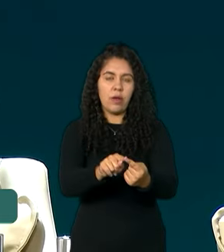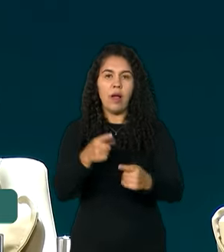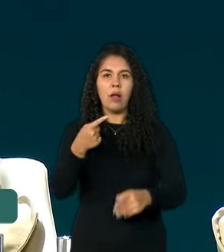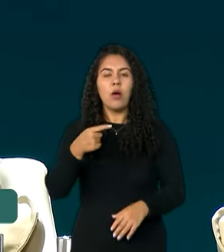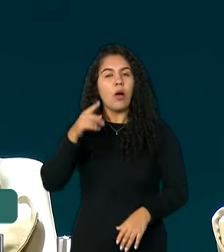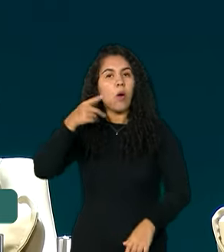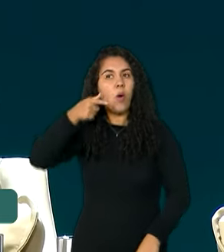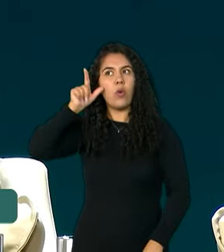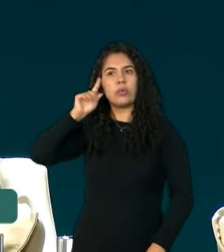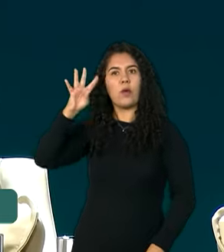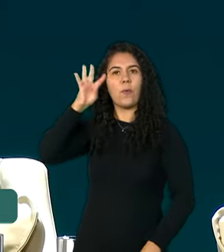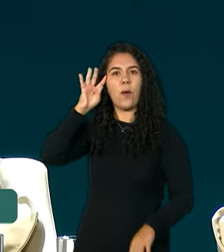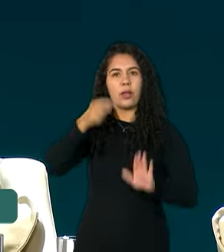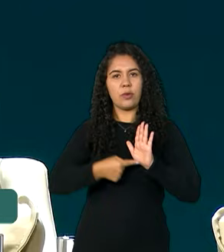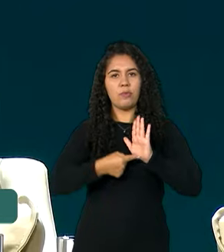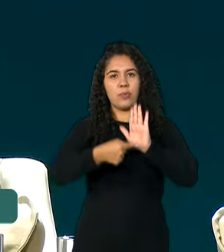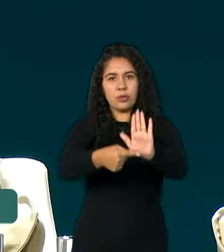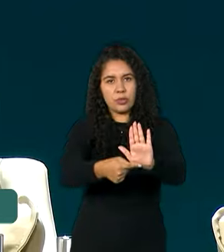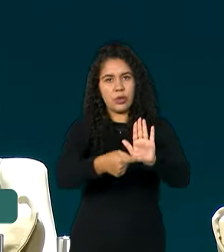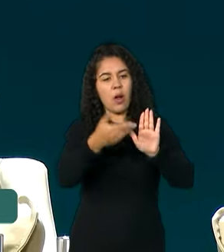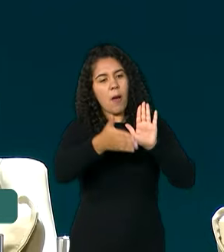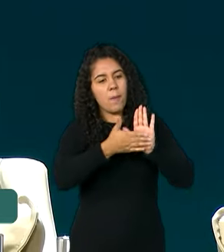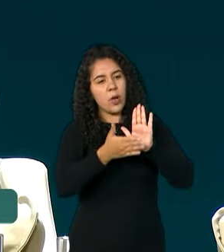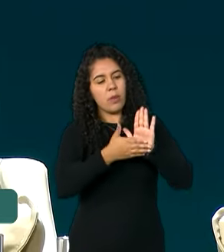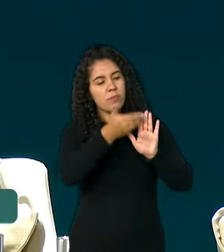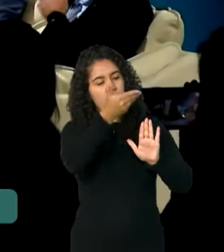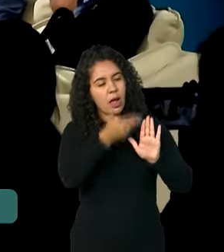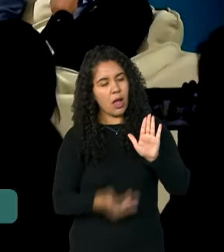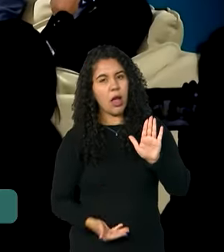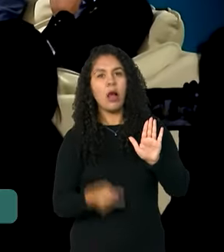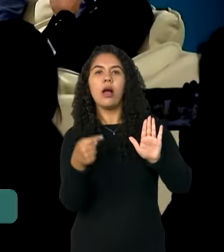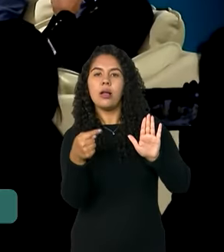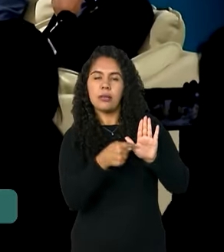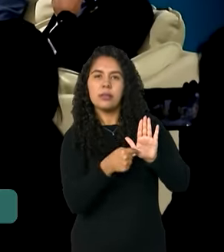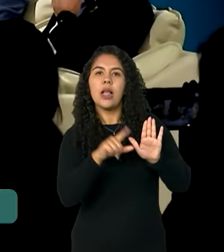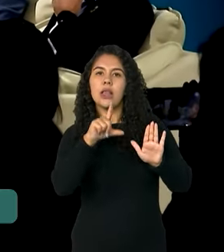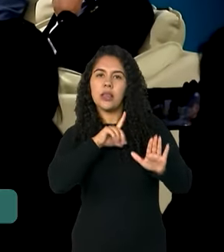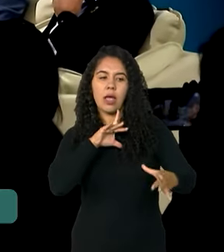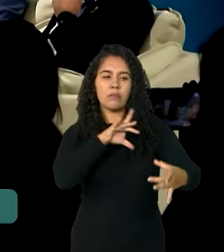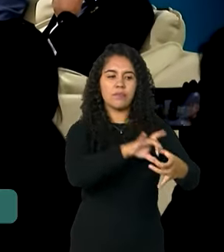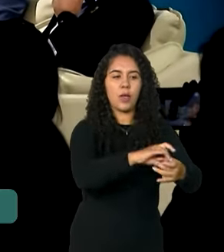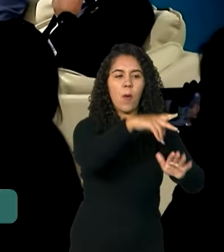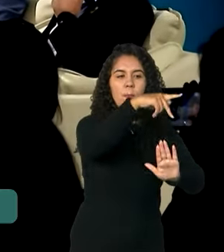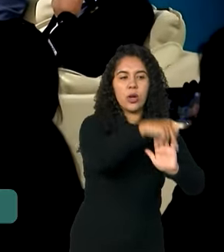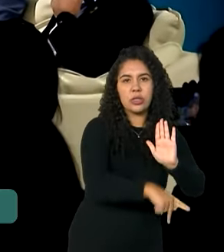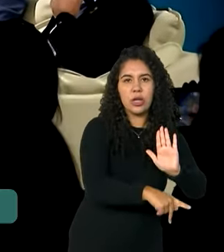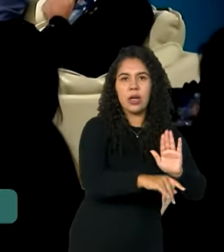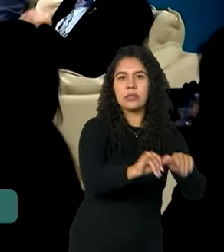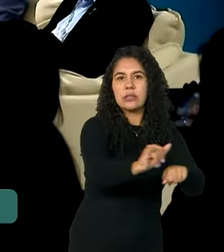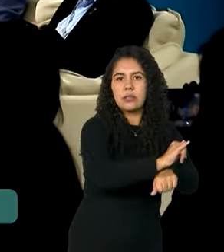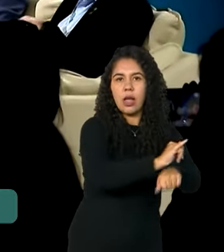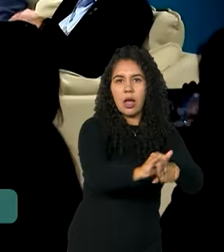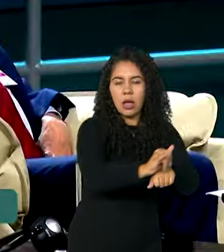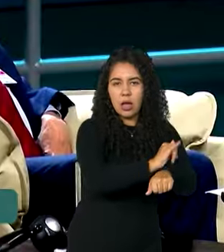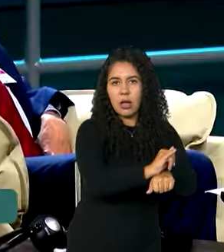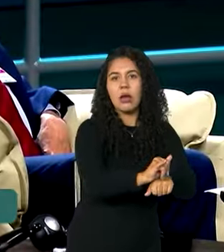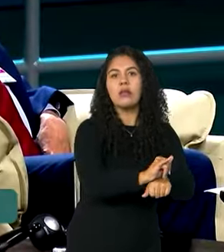nesta quarta-feira na COP29. A iniciativa conecta projetos estratégicos a investidores,